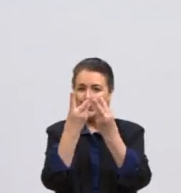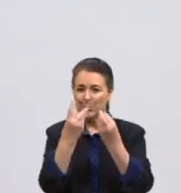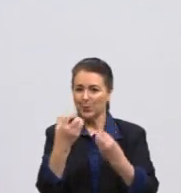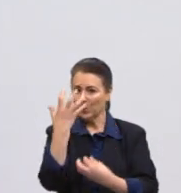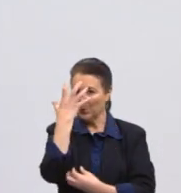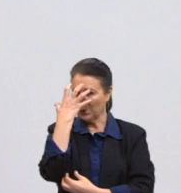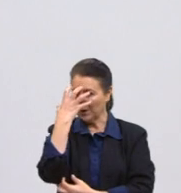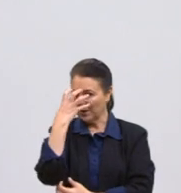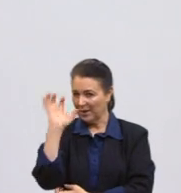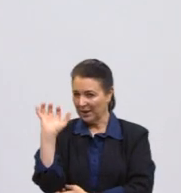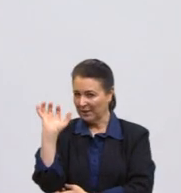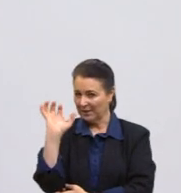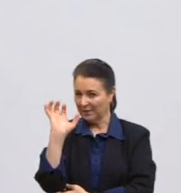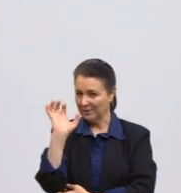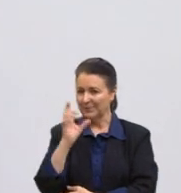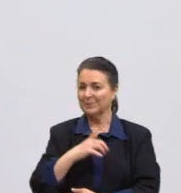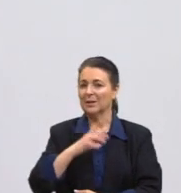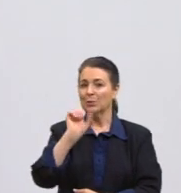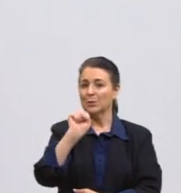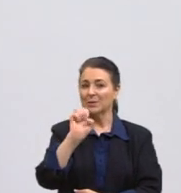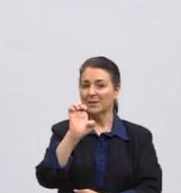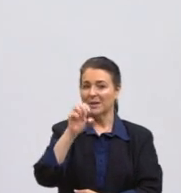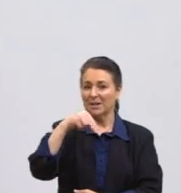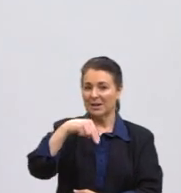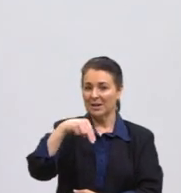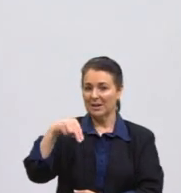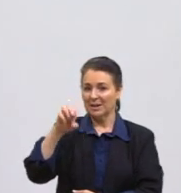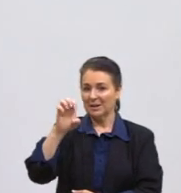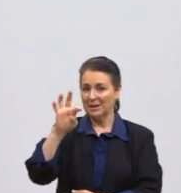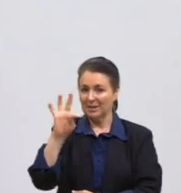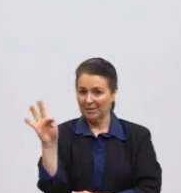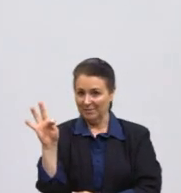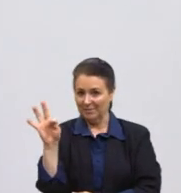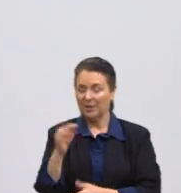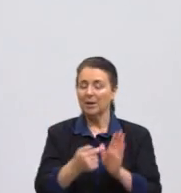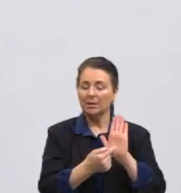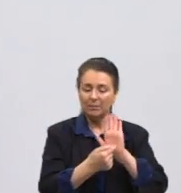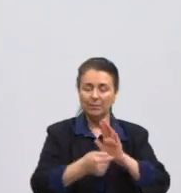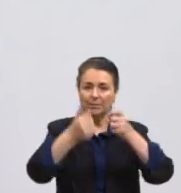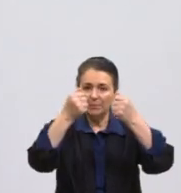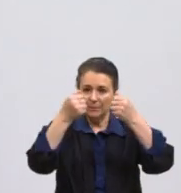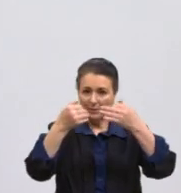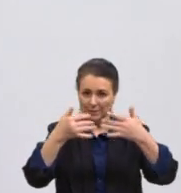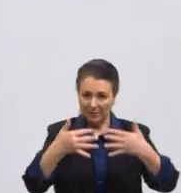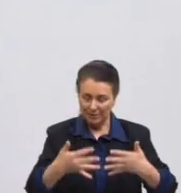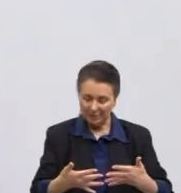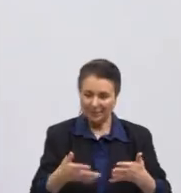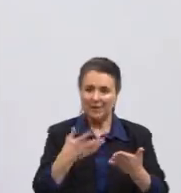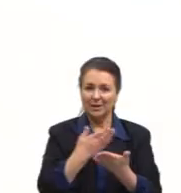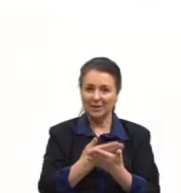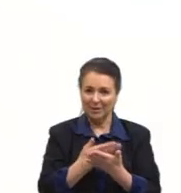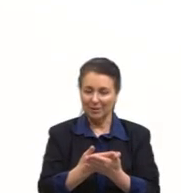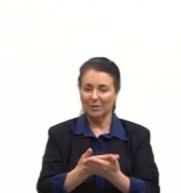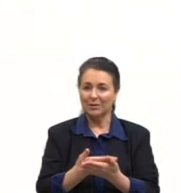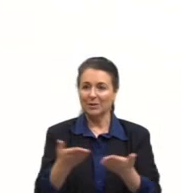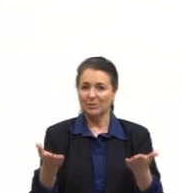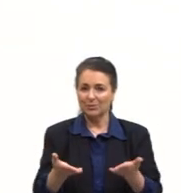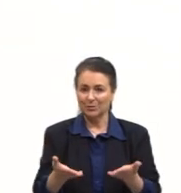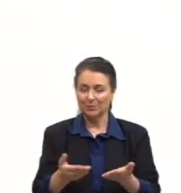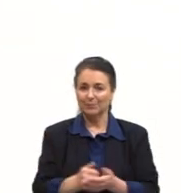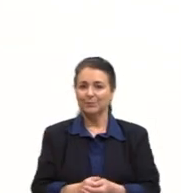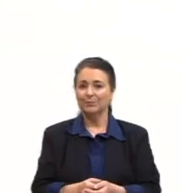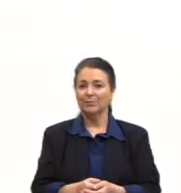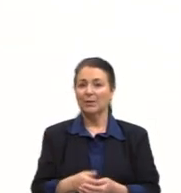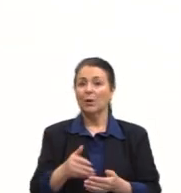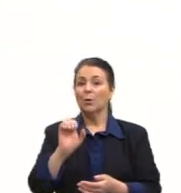que ele traz, enfim, reflete esses temas que eu acabei de refletir aqui no nosso slide. Então, este é o nosso amigo